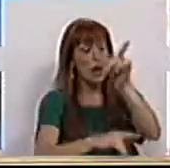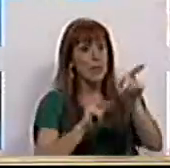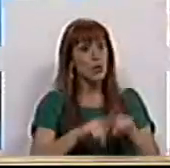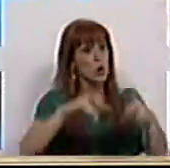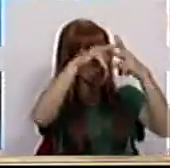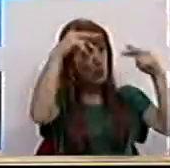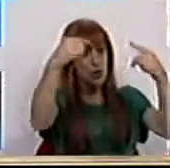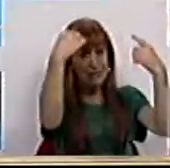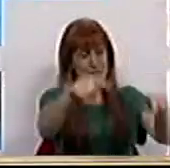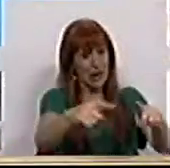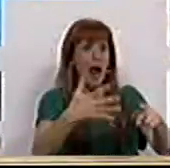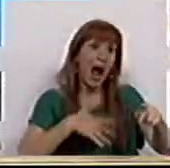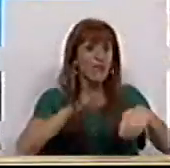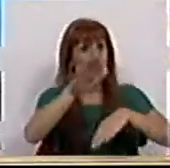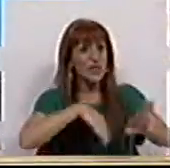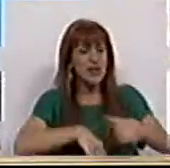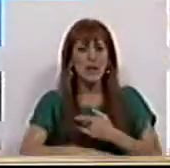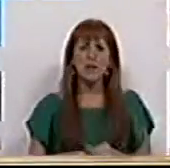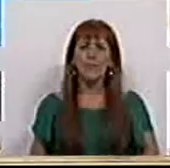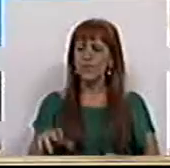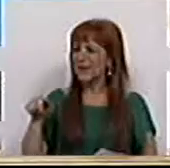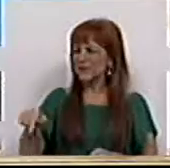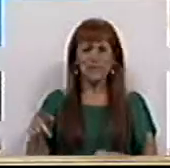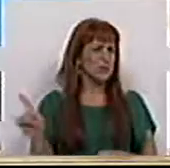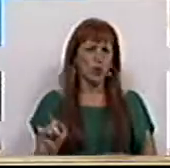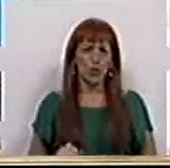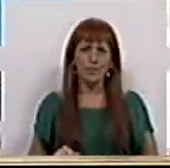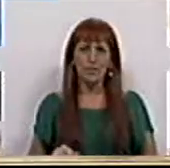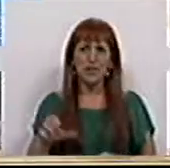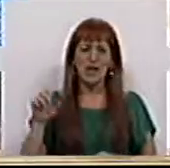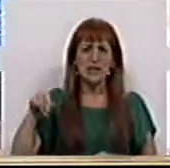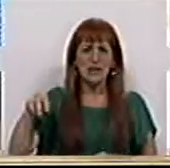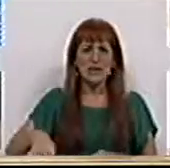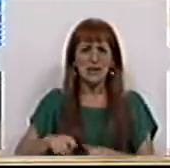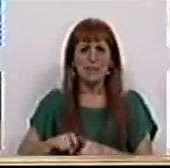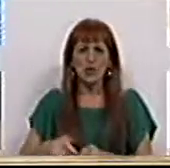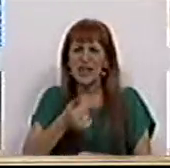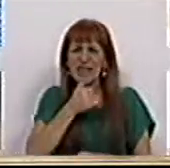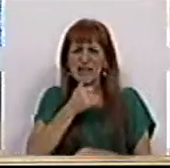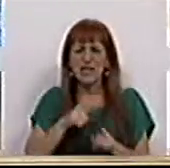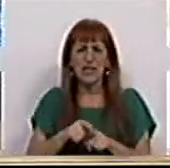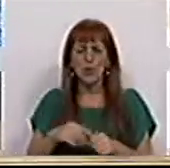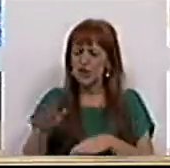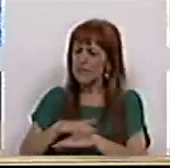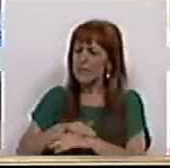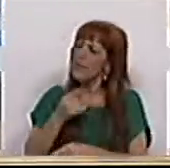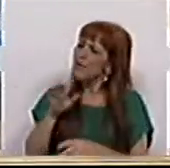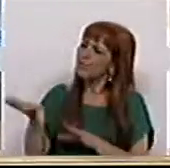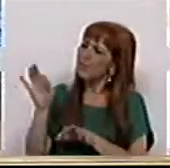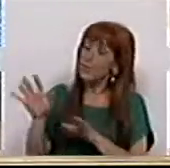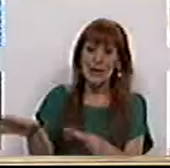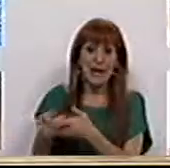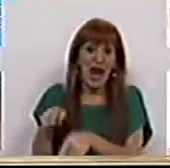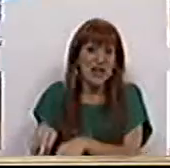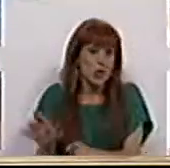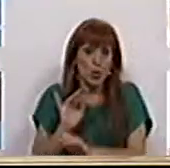que os municípios queiram fazer. Ora, as CIM não são isso. As CIM são determinadas administrativamente. São